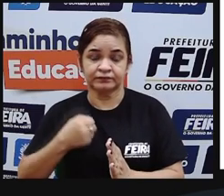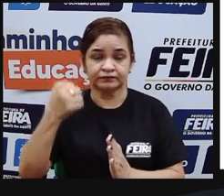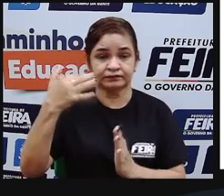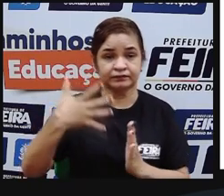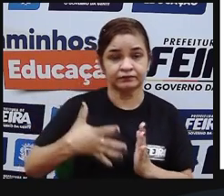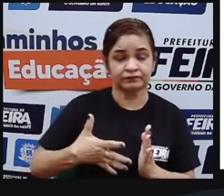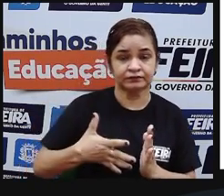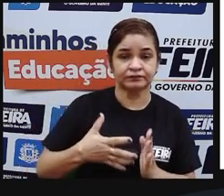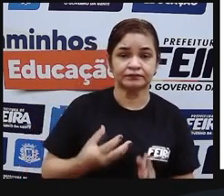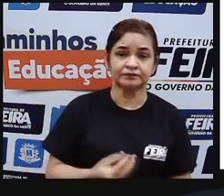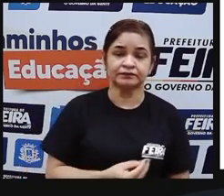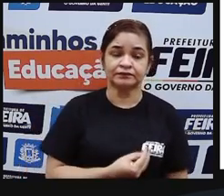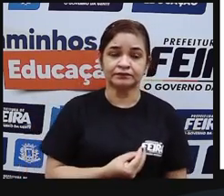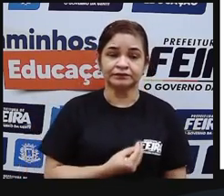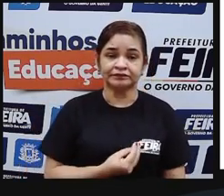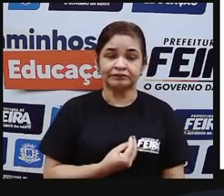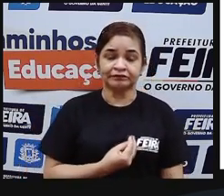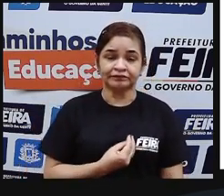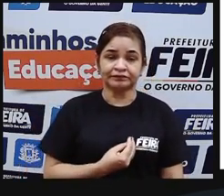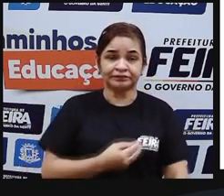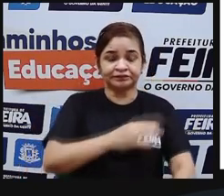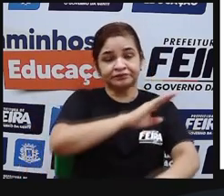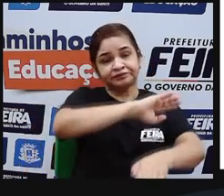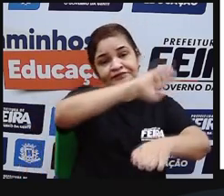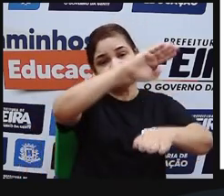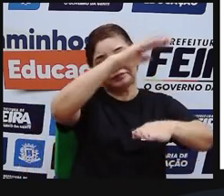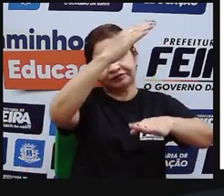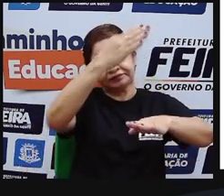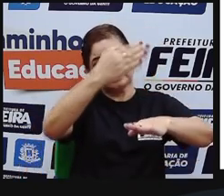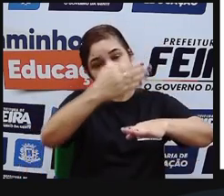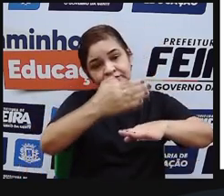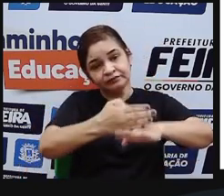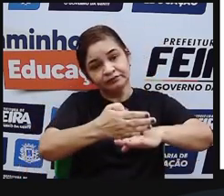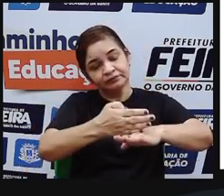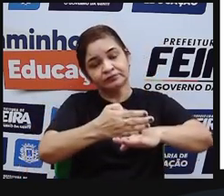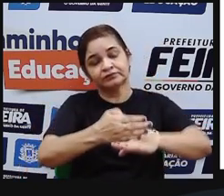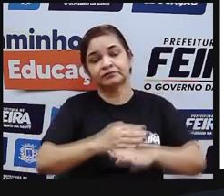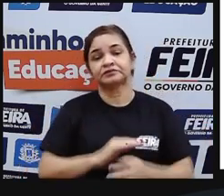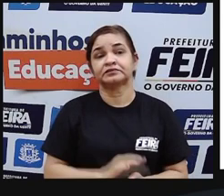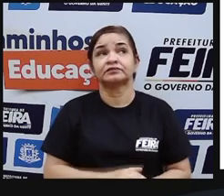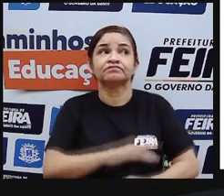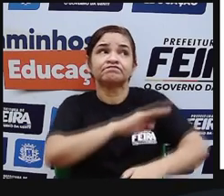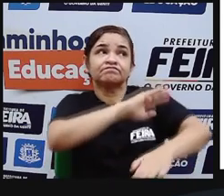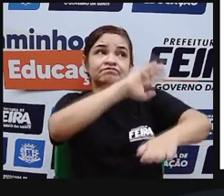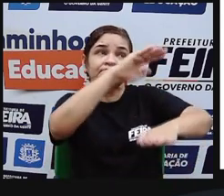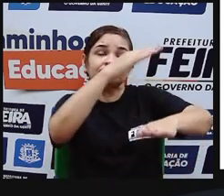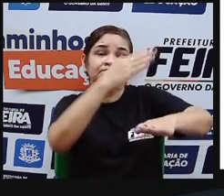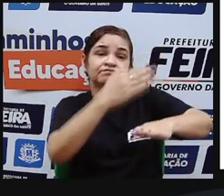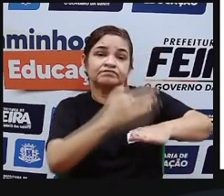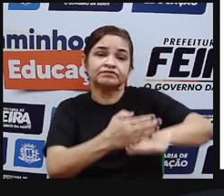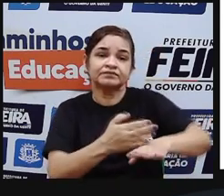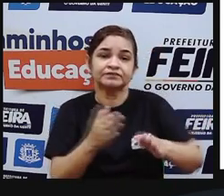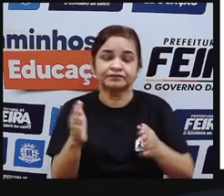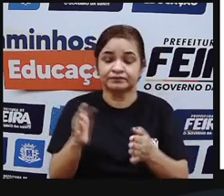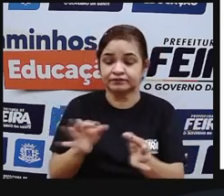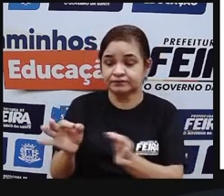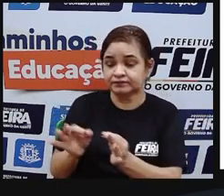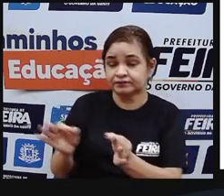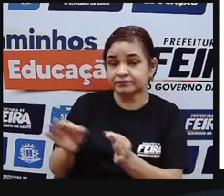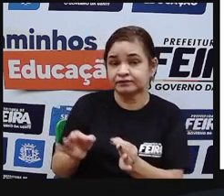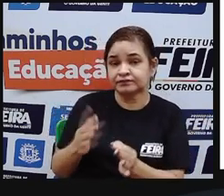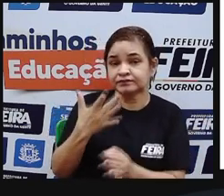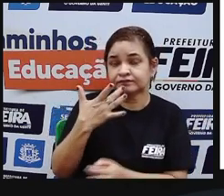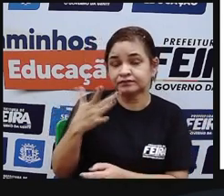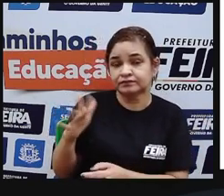viviam na região montanhosa da cordilheira dos andes os artesãos usavam ouro